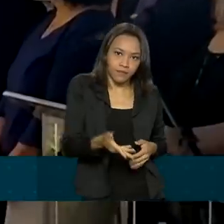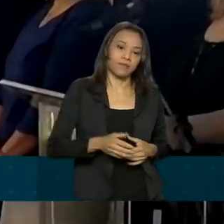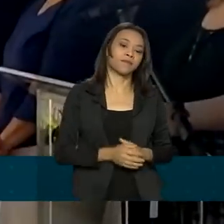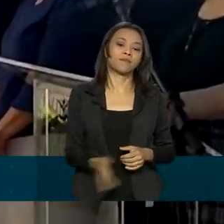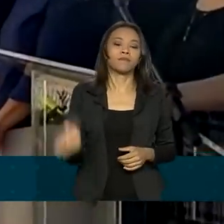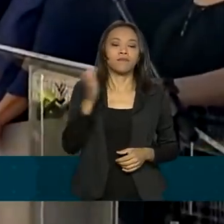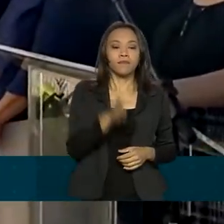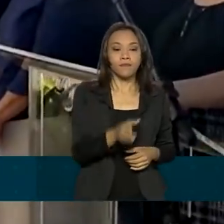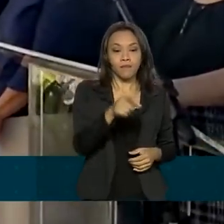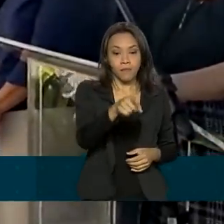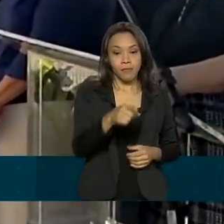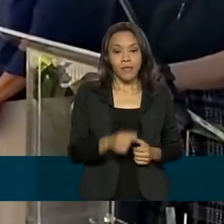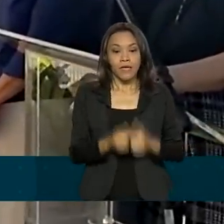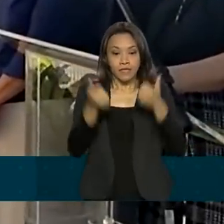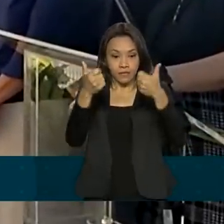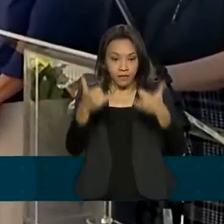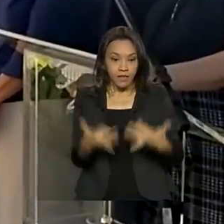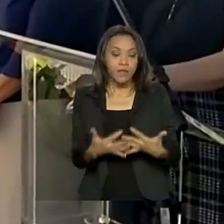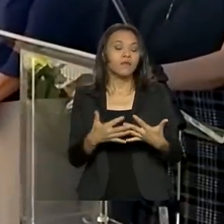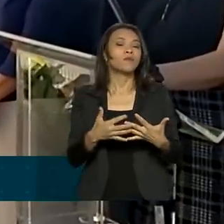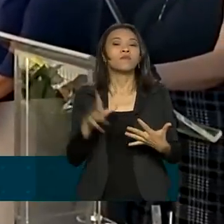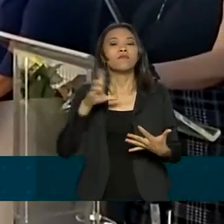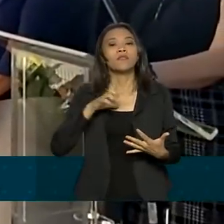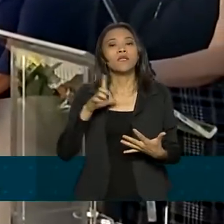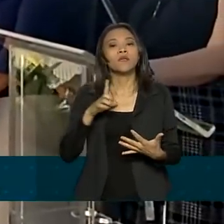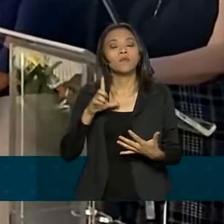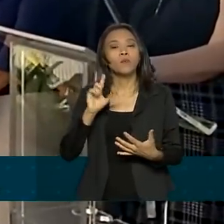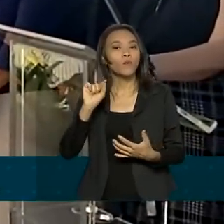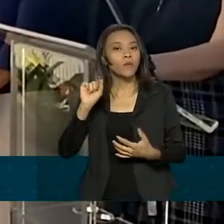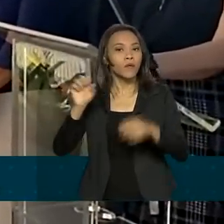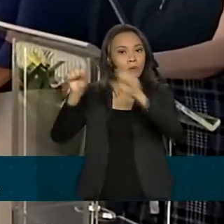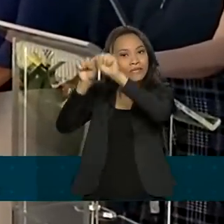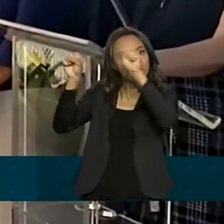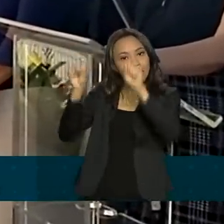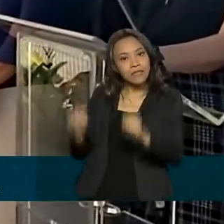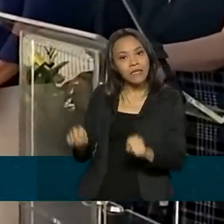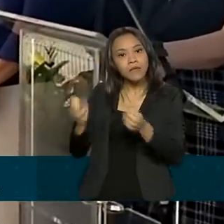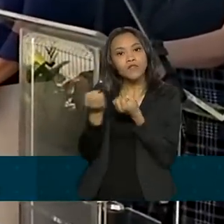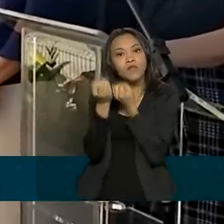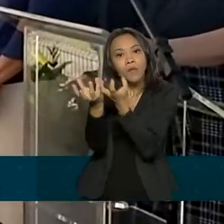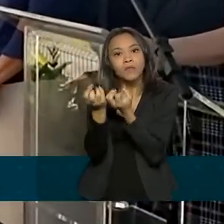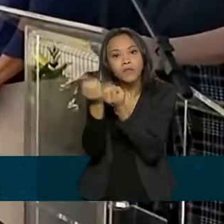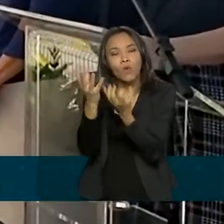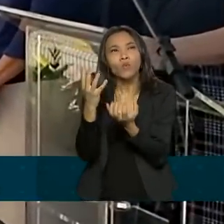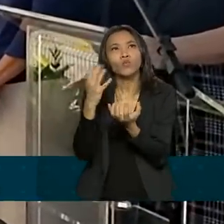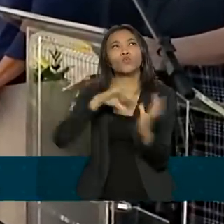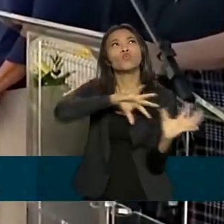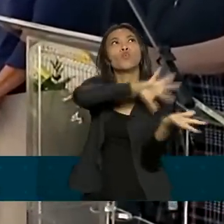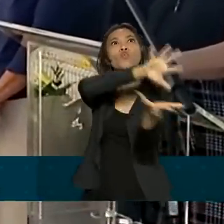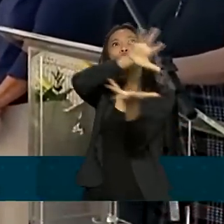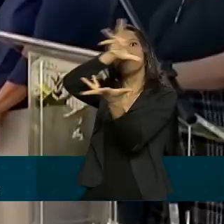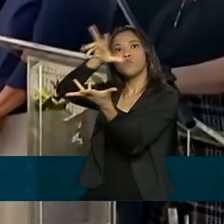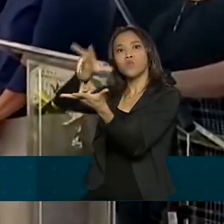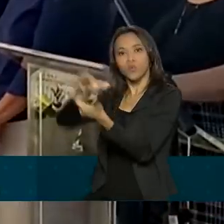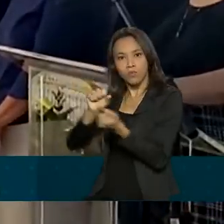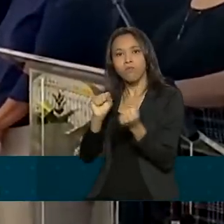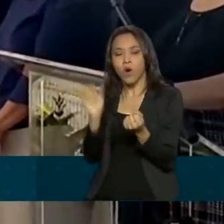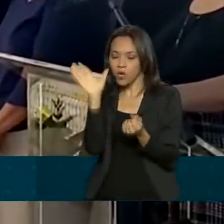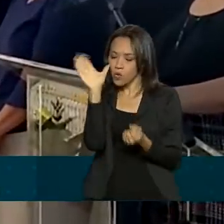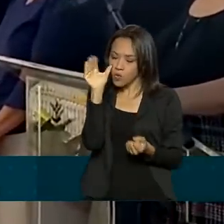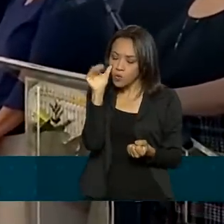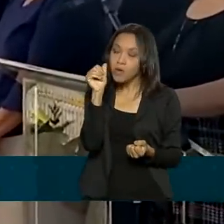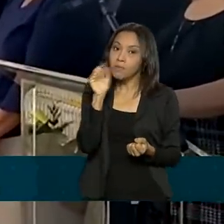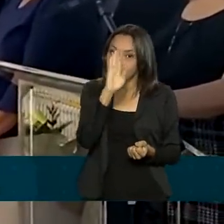de informação que permite a qualquer usuário do mundo todo, mas especialmente do Brasil, é claro,